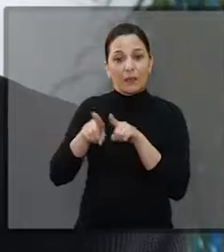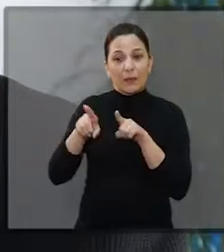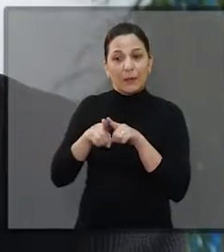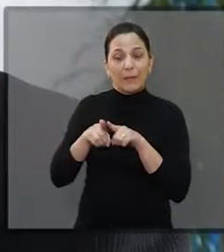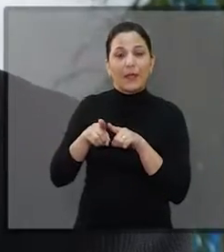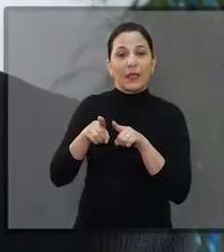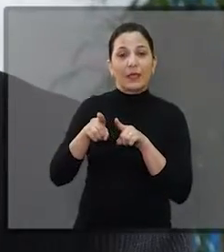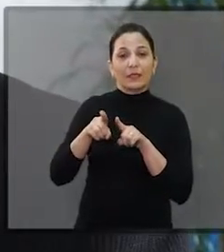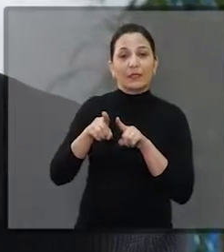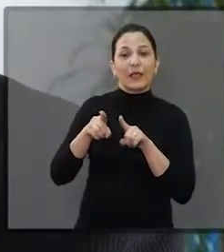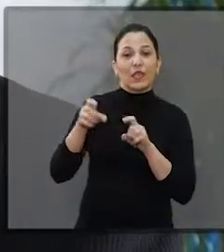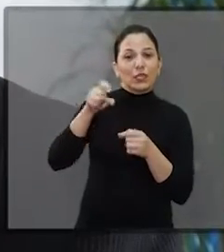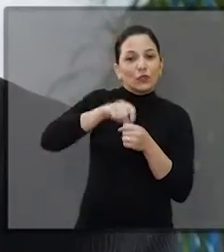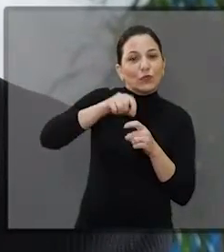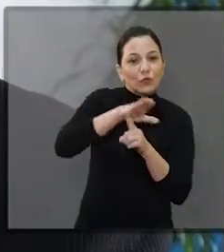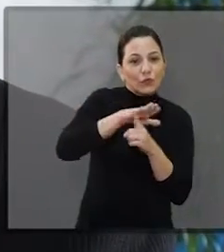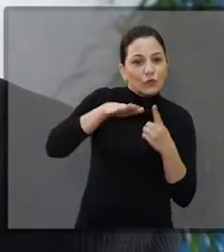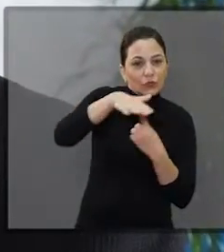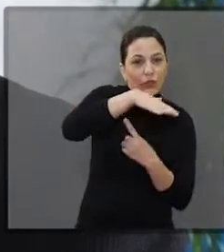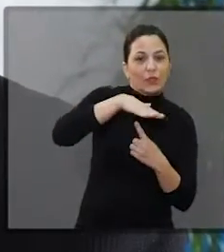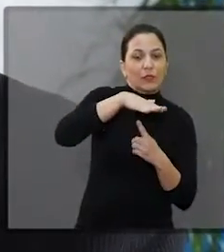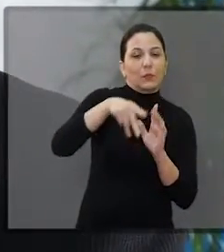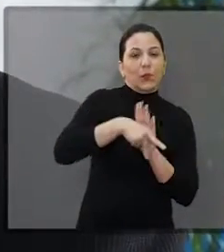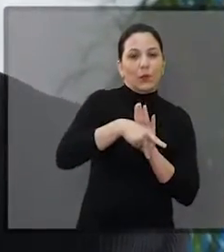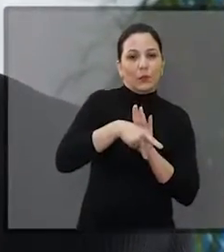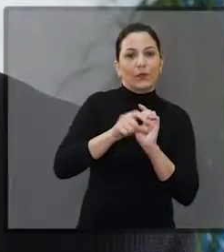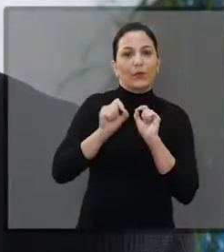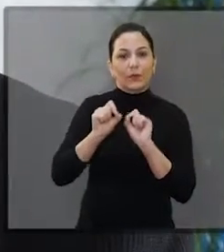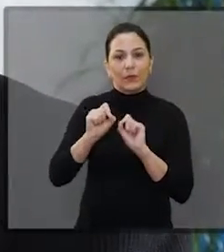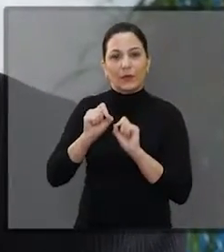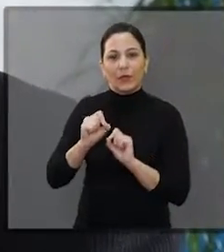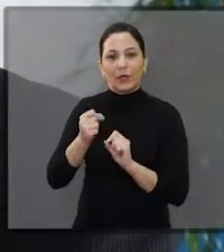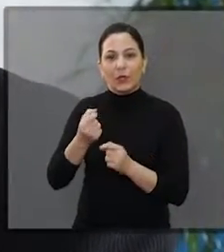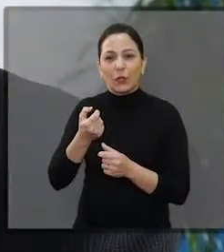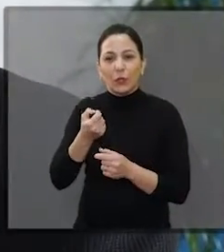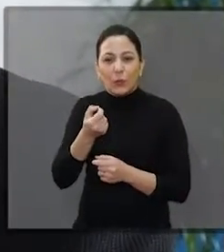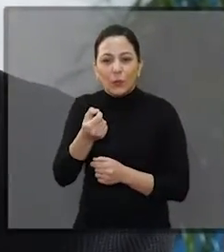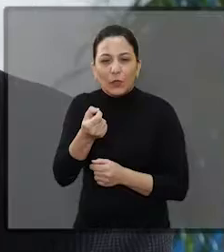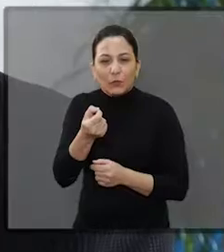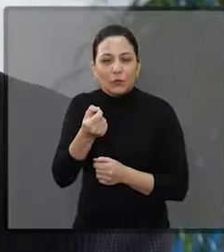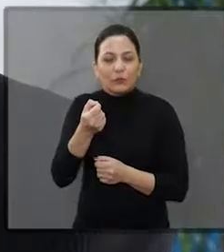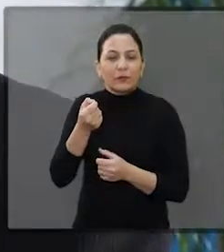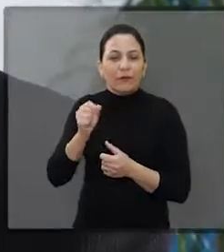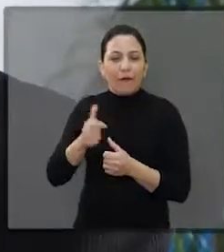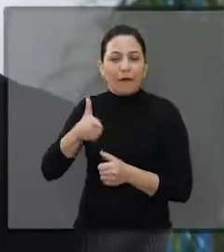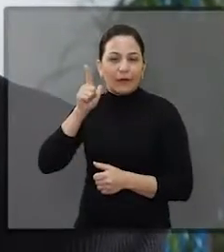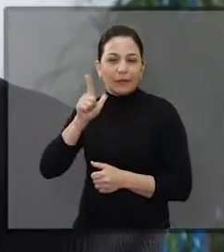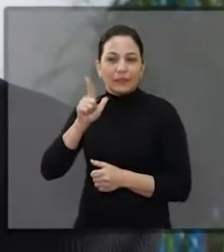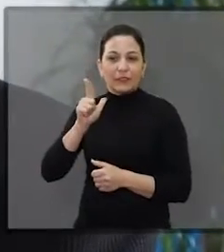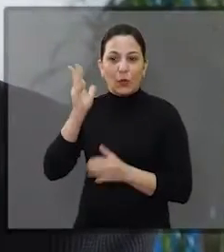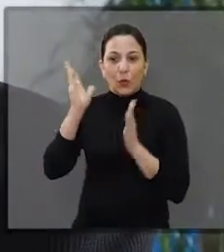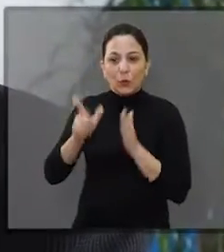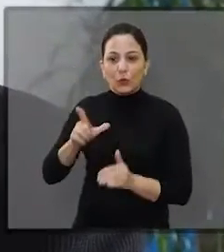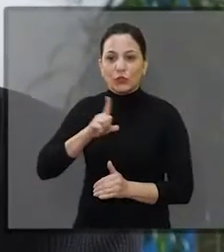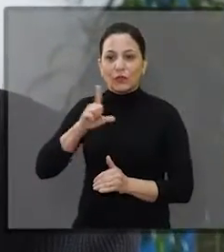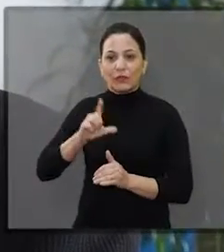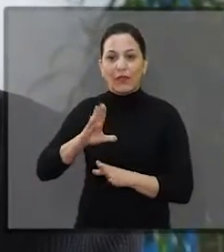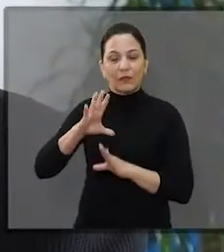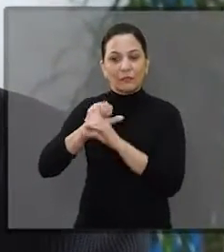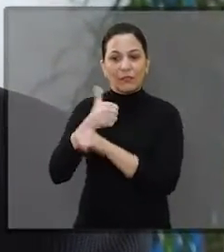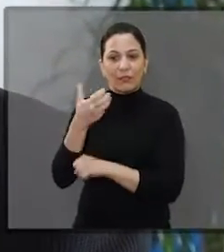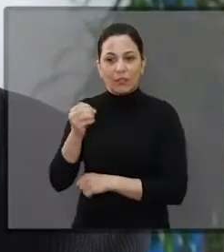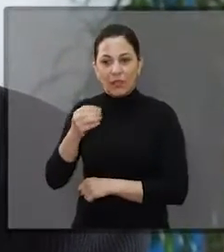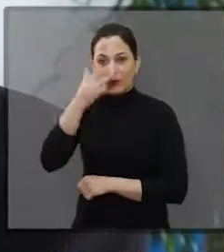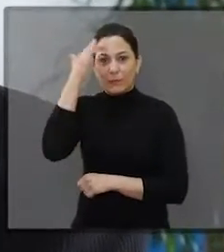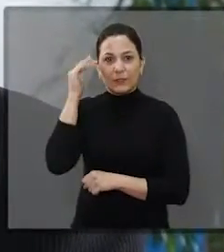participar desse meio de ressocialização do preso. No começo a gente tinha poucos parceiros, hoje nós temos